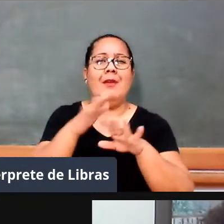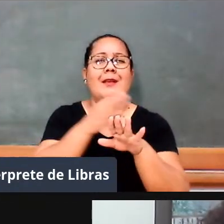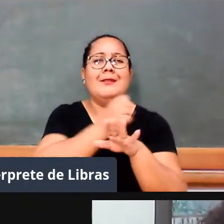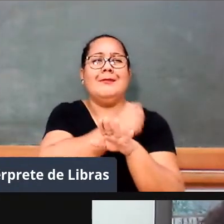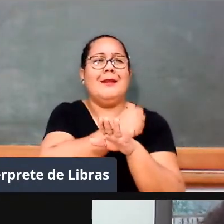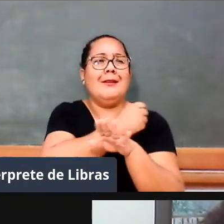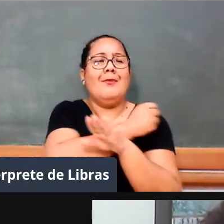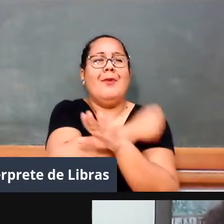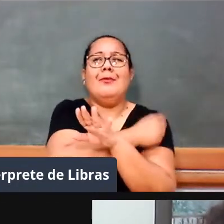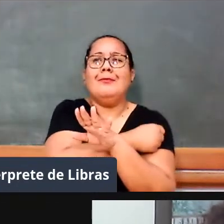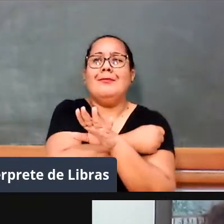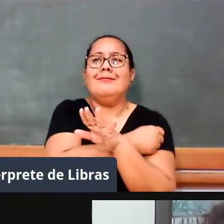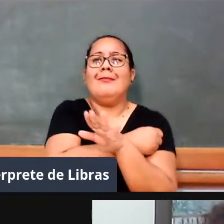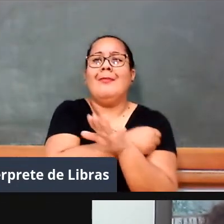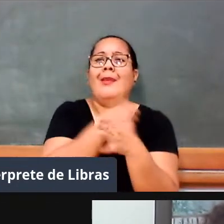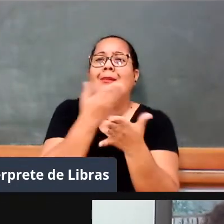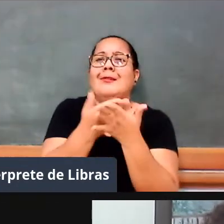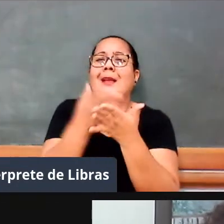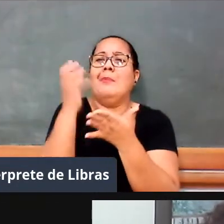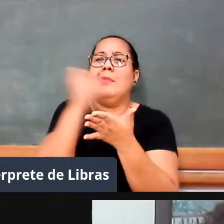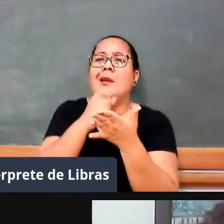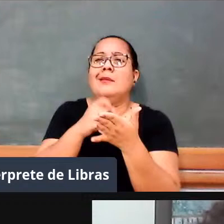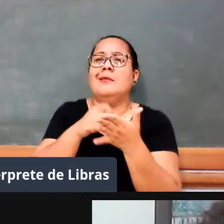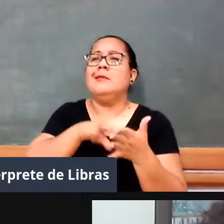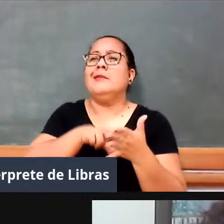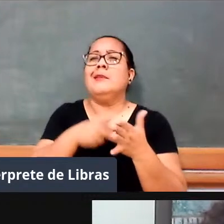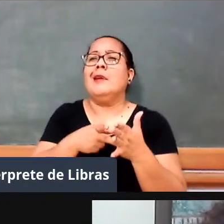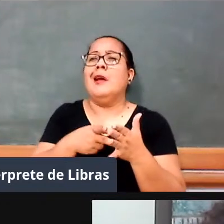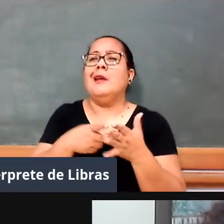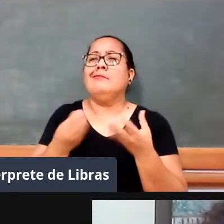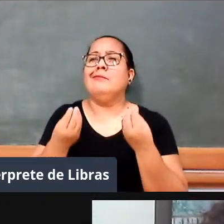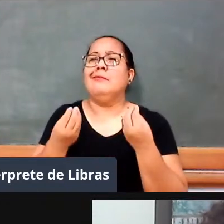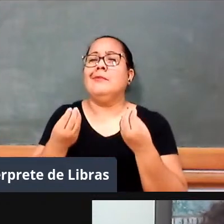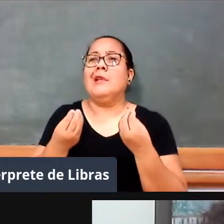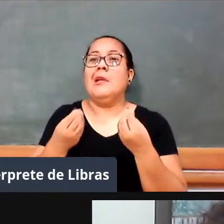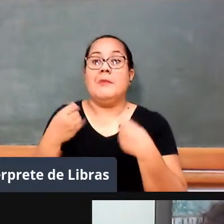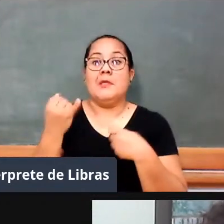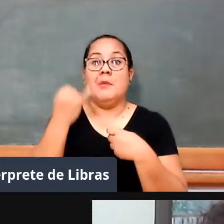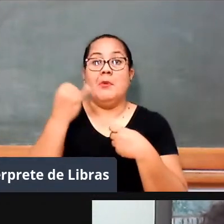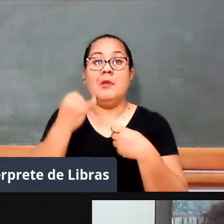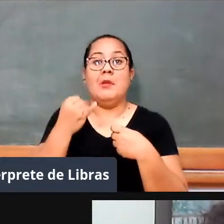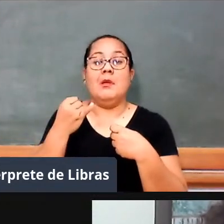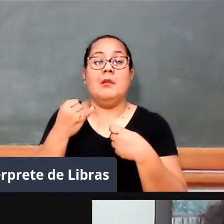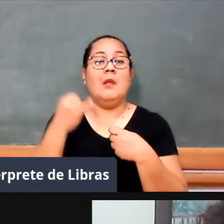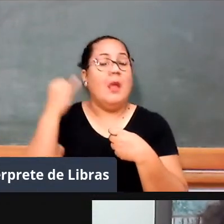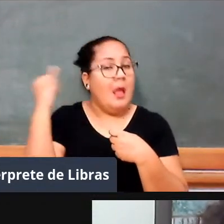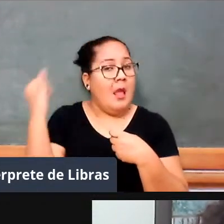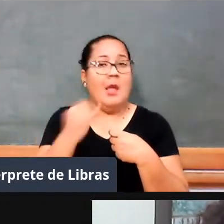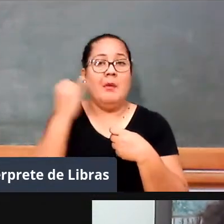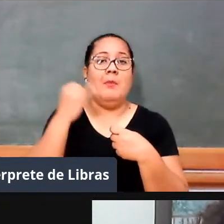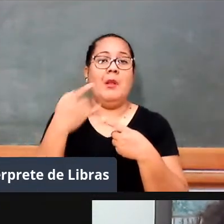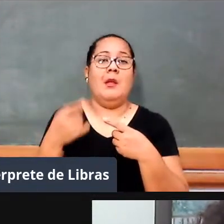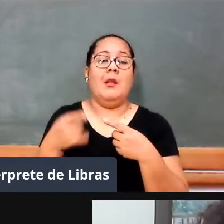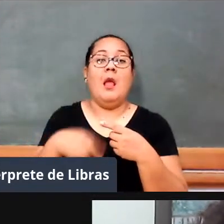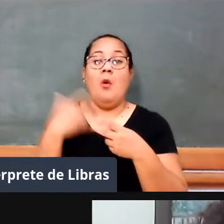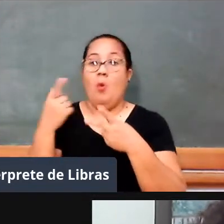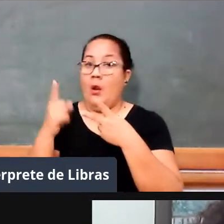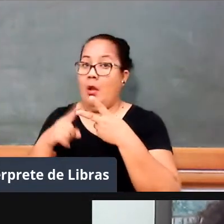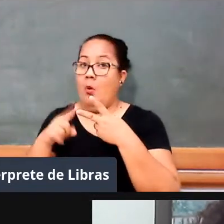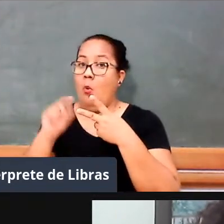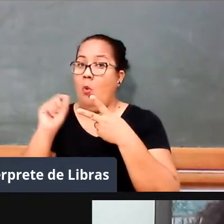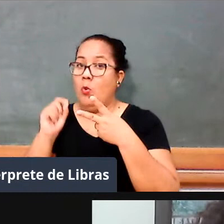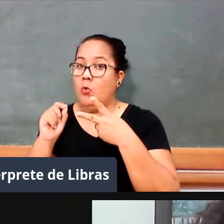na sua articulação com a realidade, essa é uma coisa, a outra coisa que também está sempre presente é uma justificativa mais